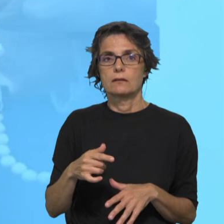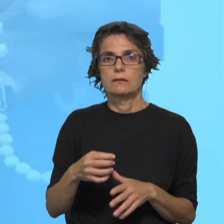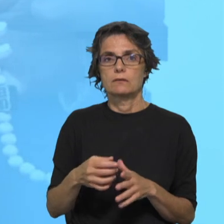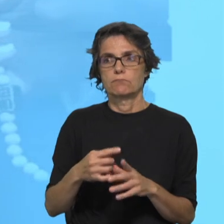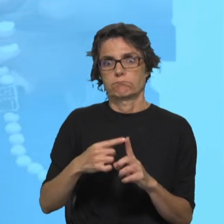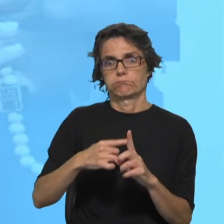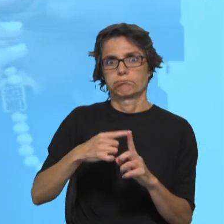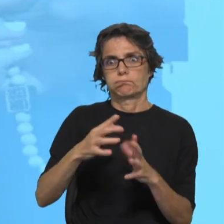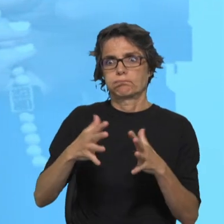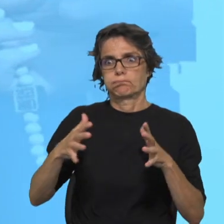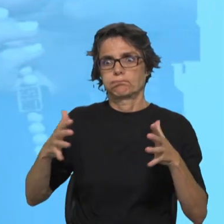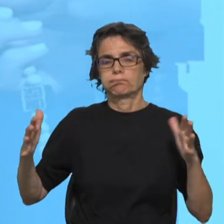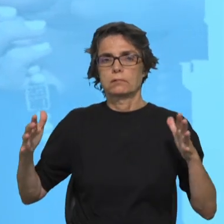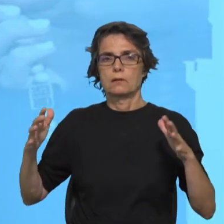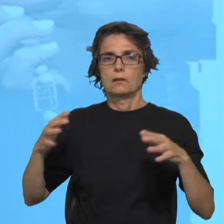nomeadamente no Mediterrâneo.